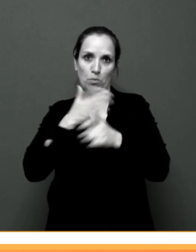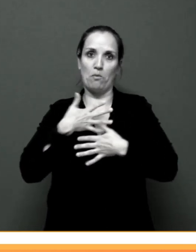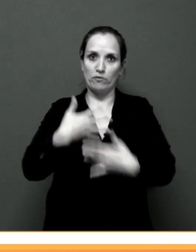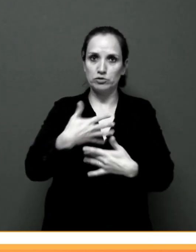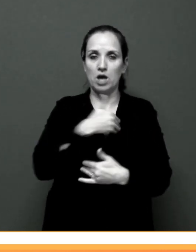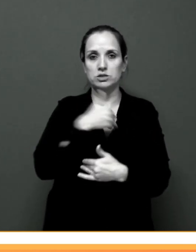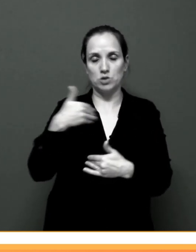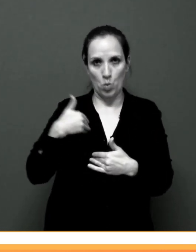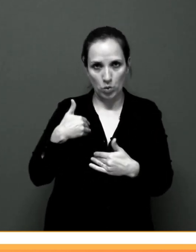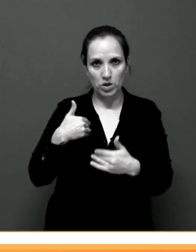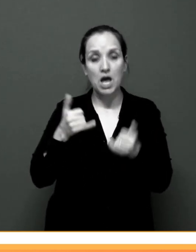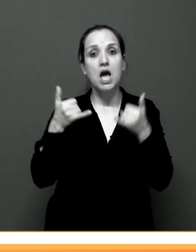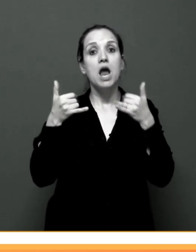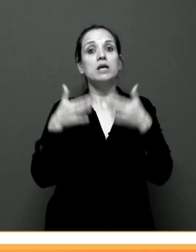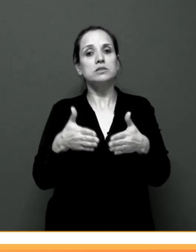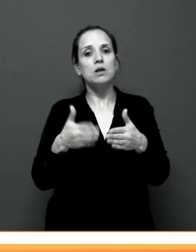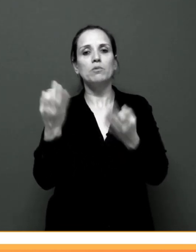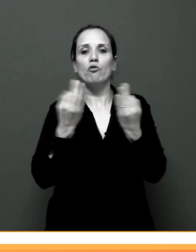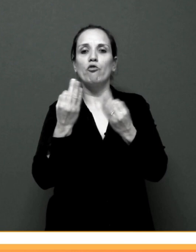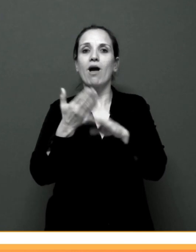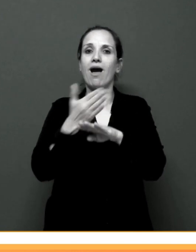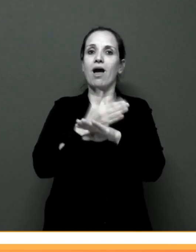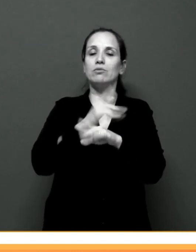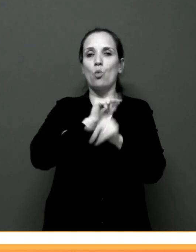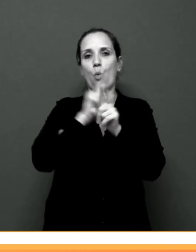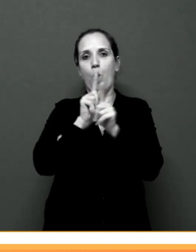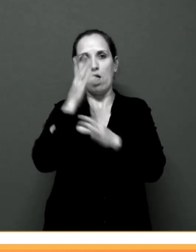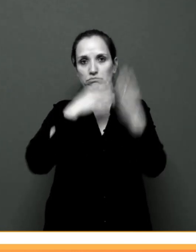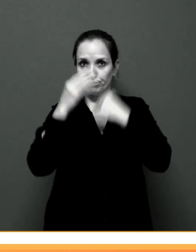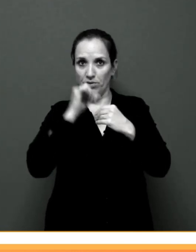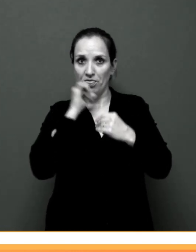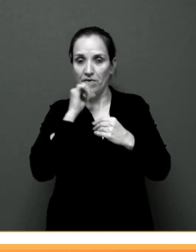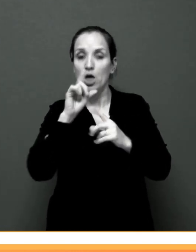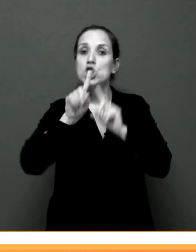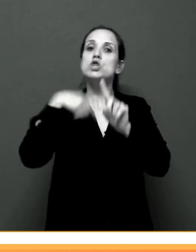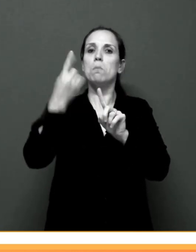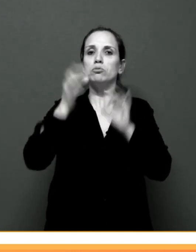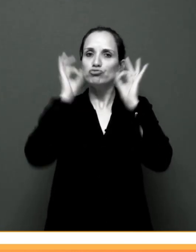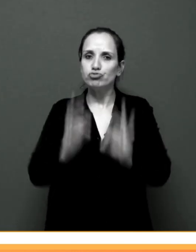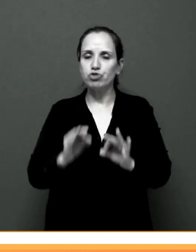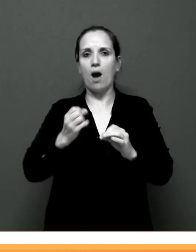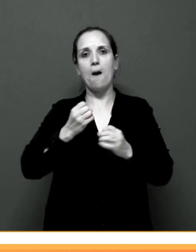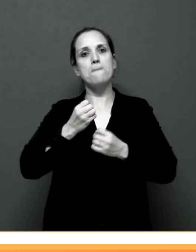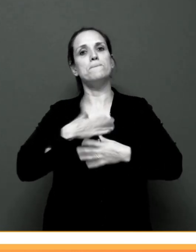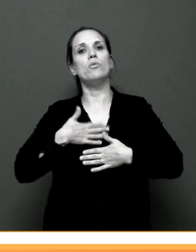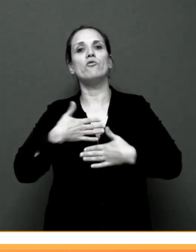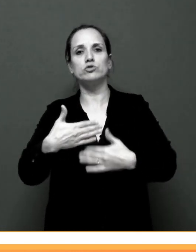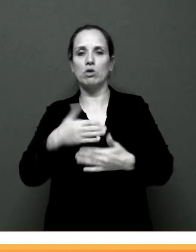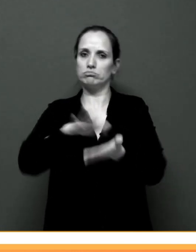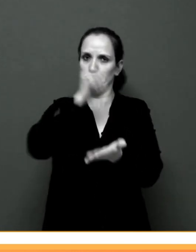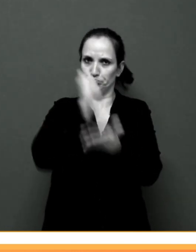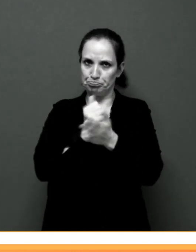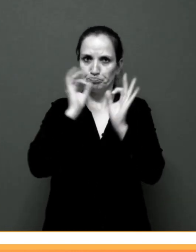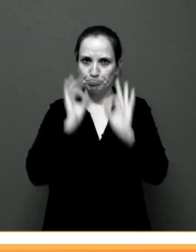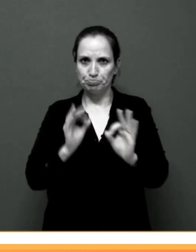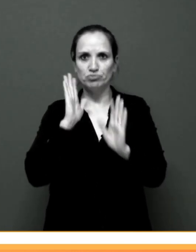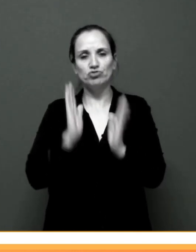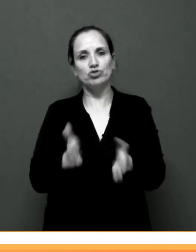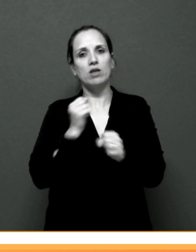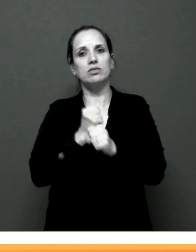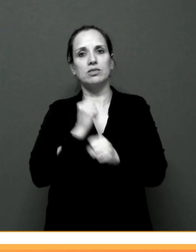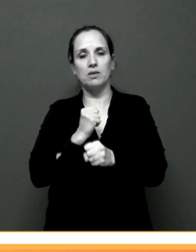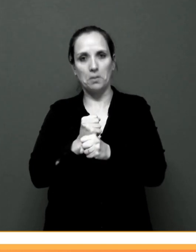inicialmente da graduação e depois para os profissionais já formados em sua área de atuação.